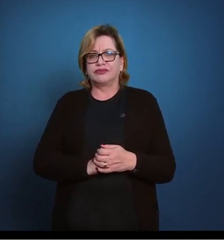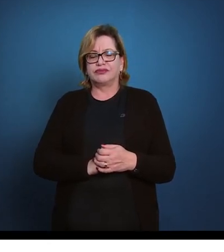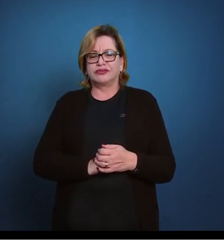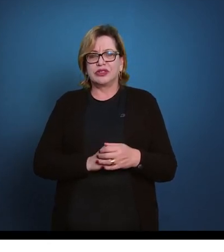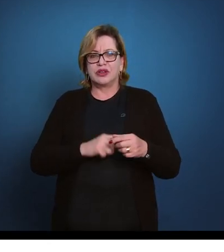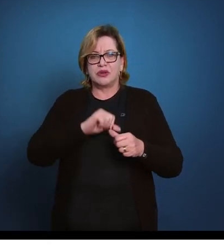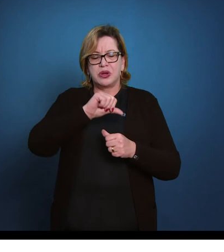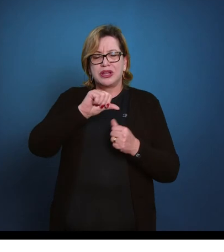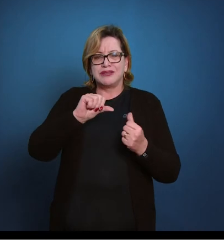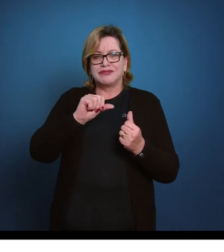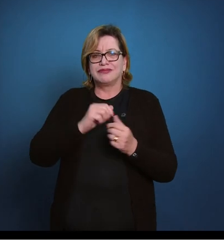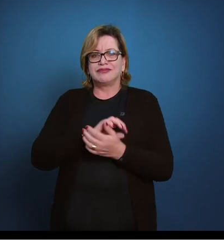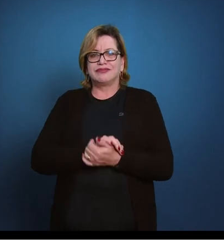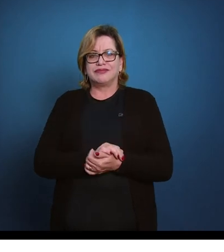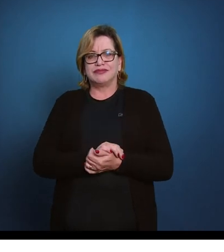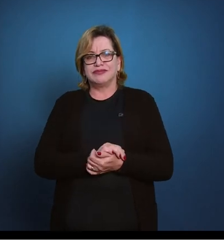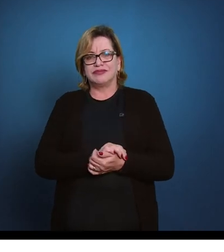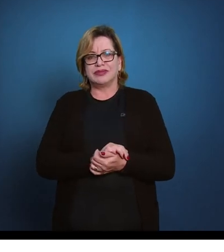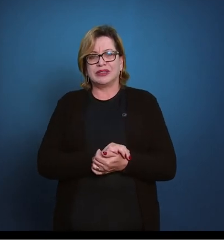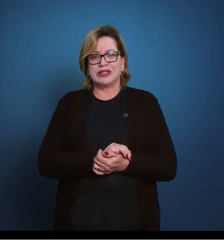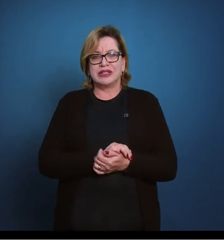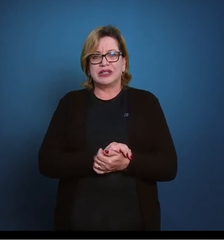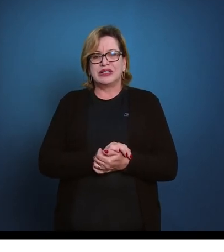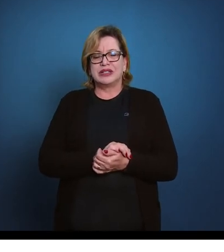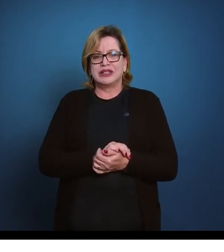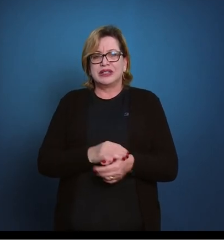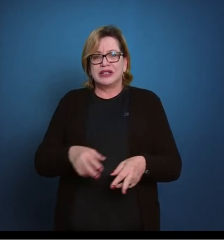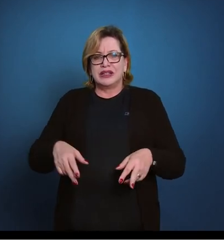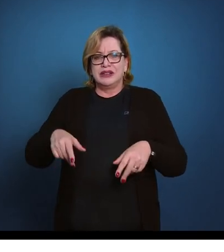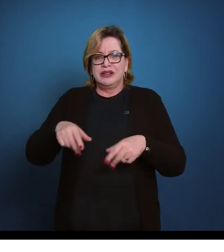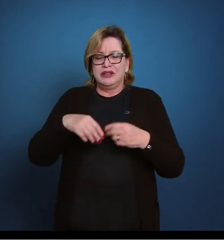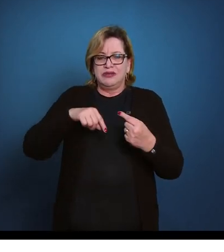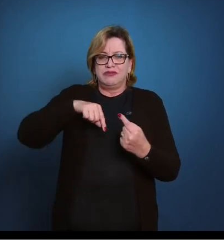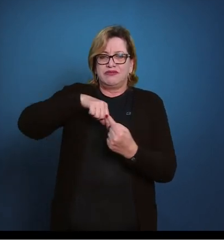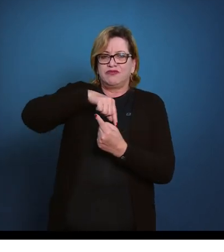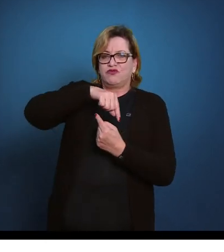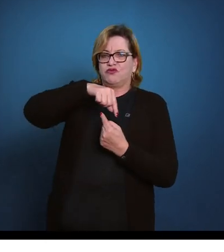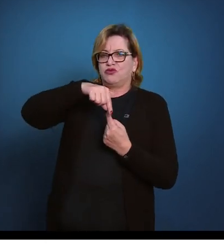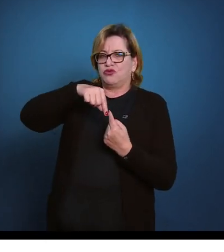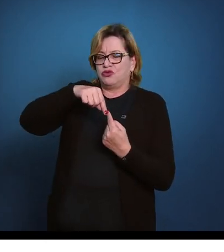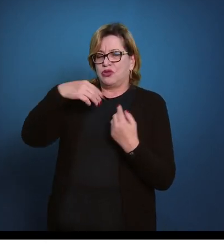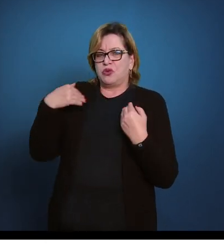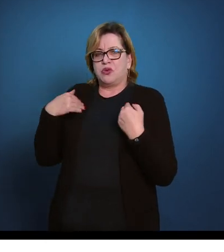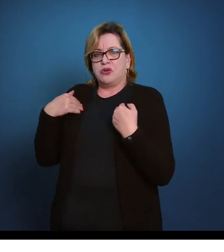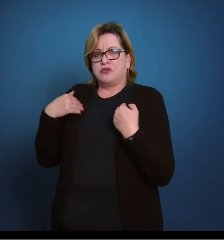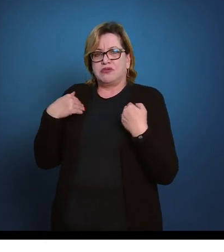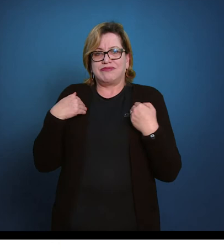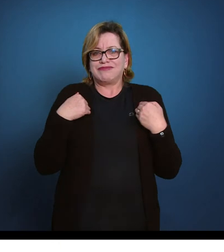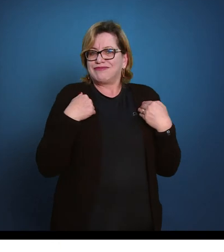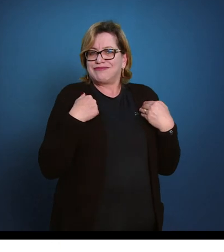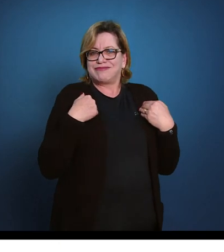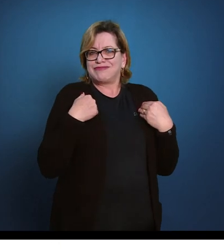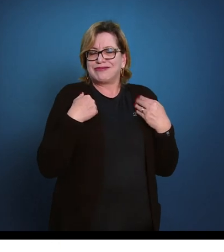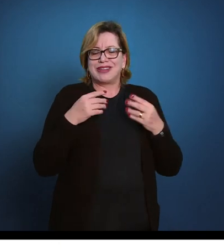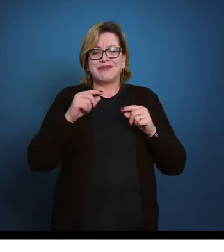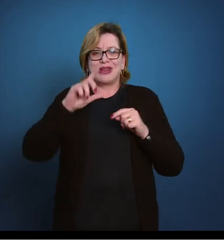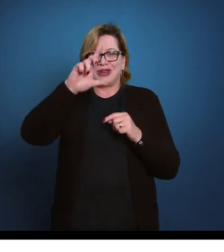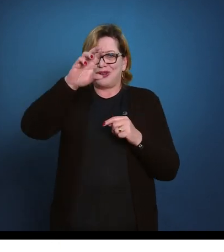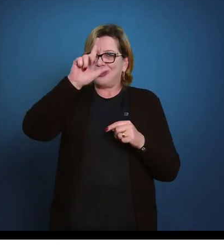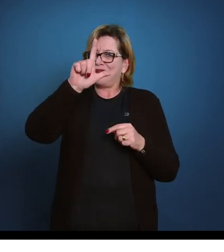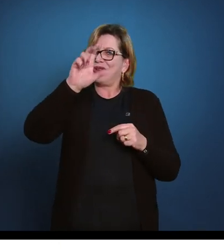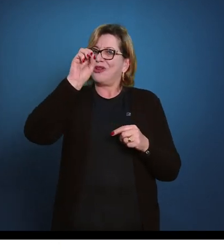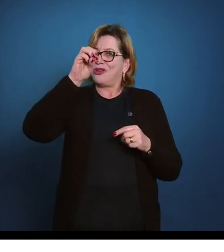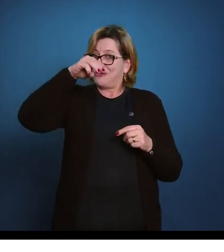Cruza. Cruzando a perna, gira o corpo para trás para alongar bem a região lombar.